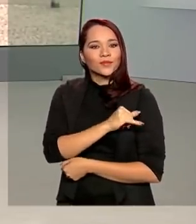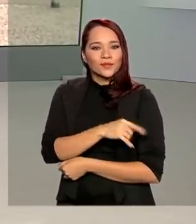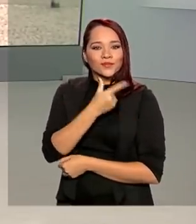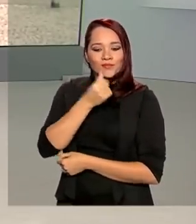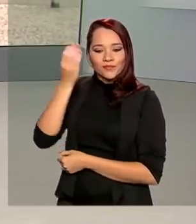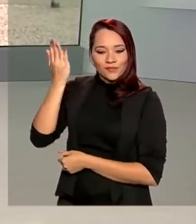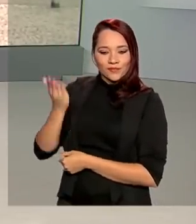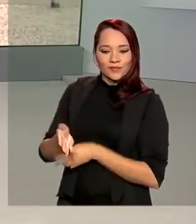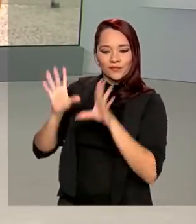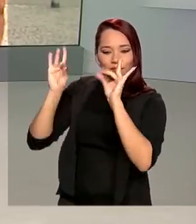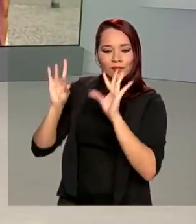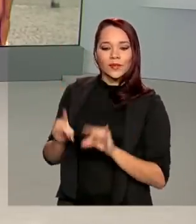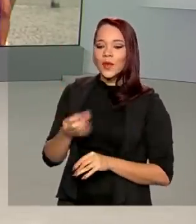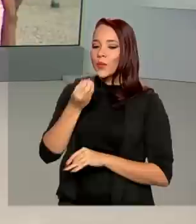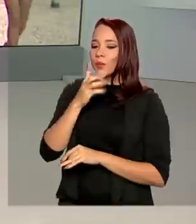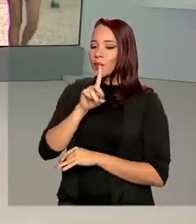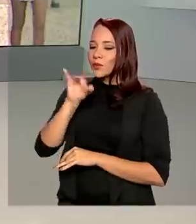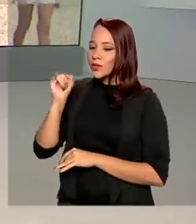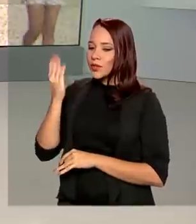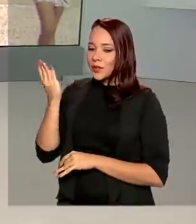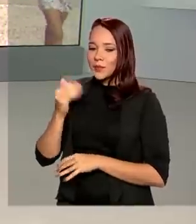Almeida conta pra gente. Bom dia, Maurício.